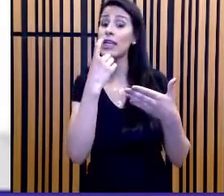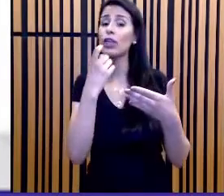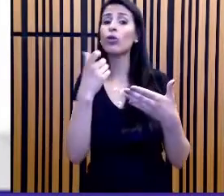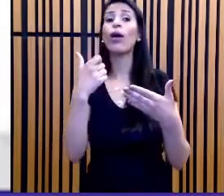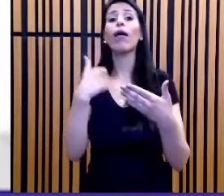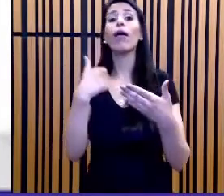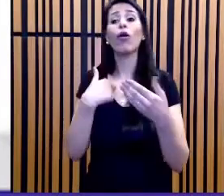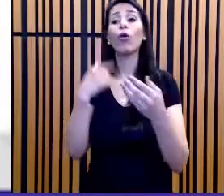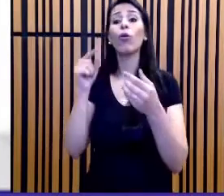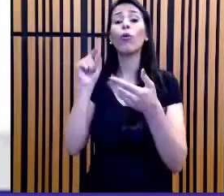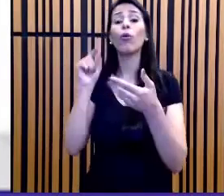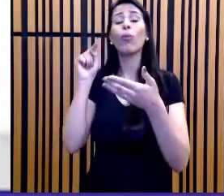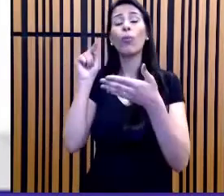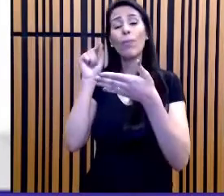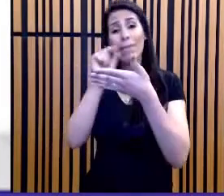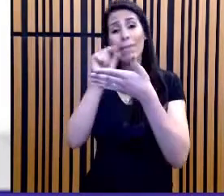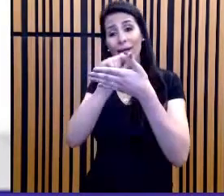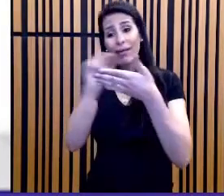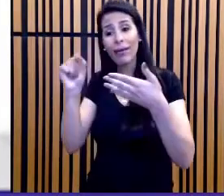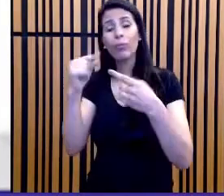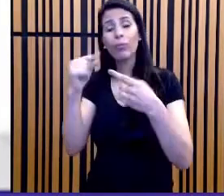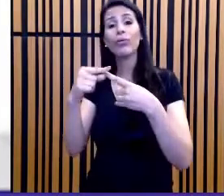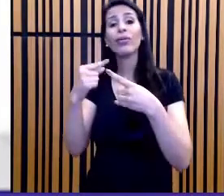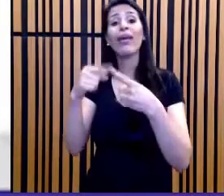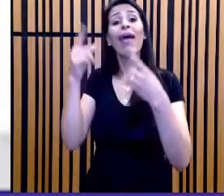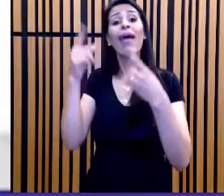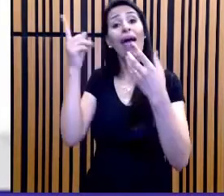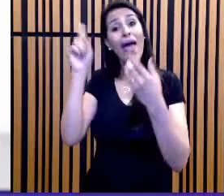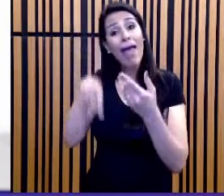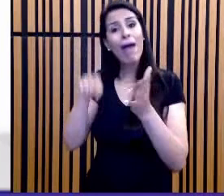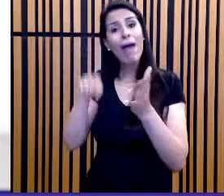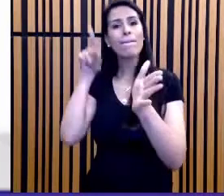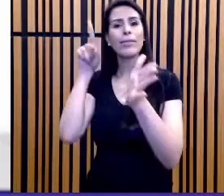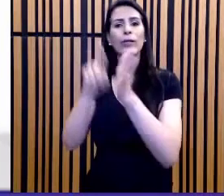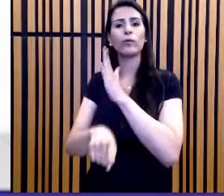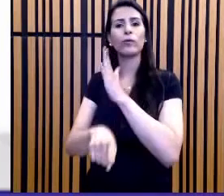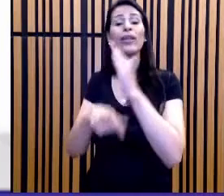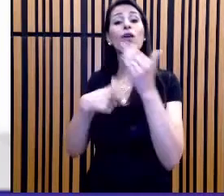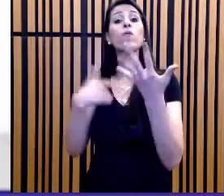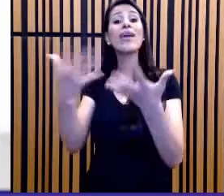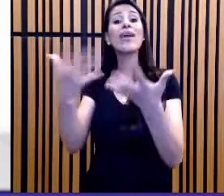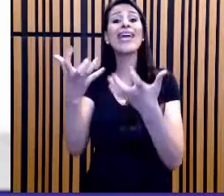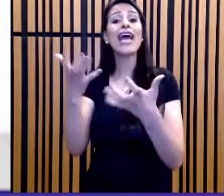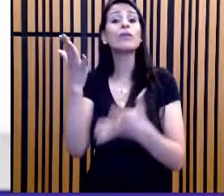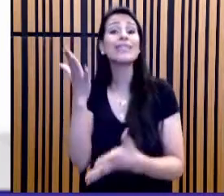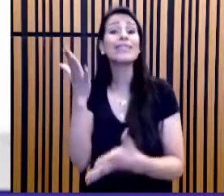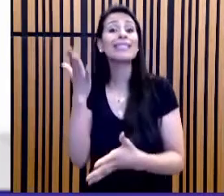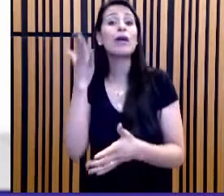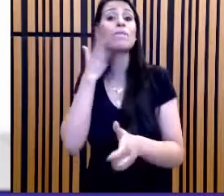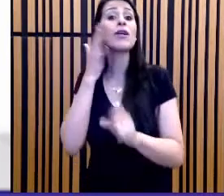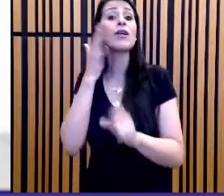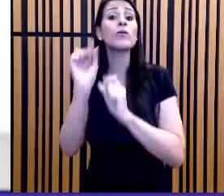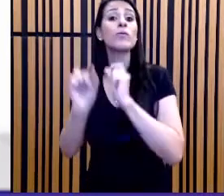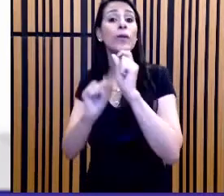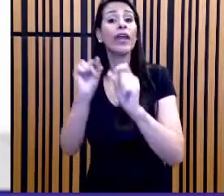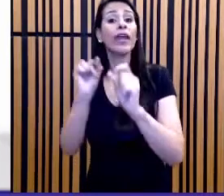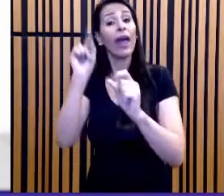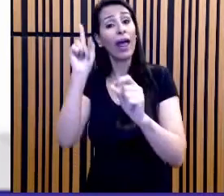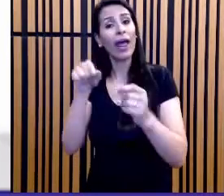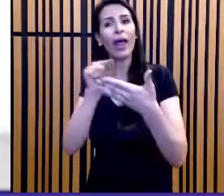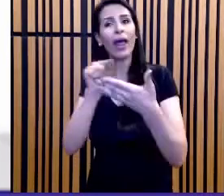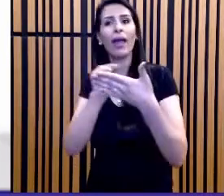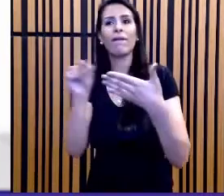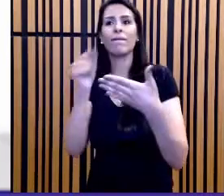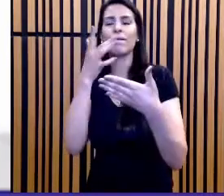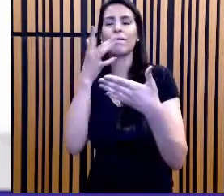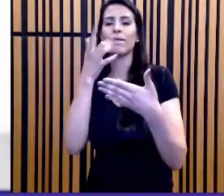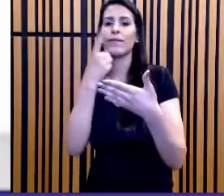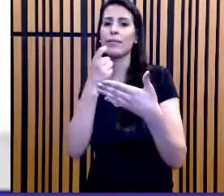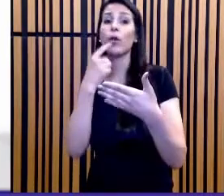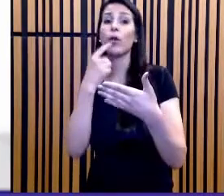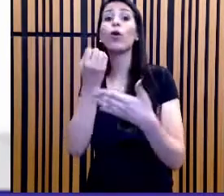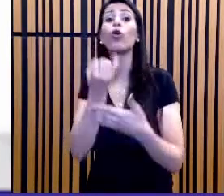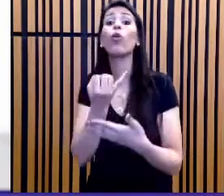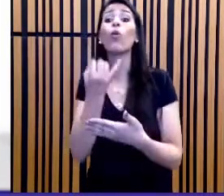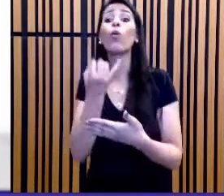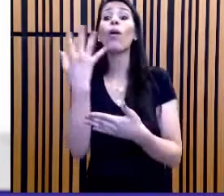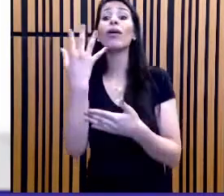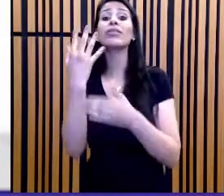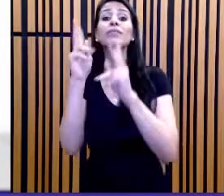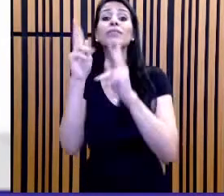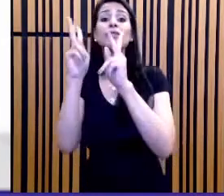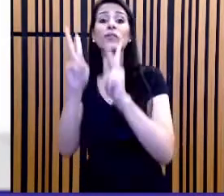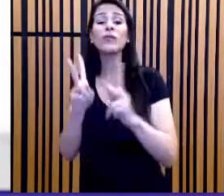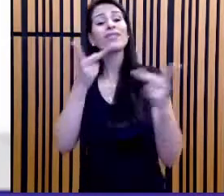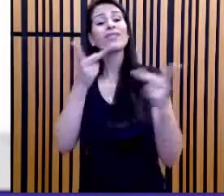número esperado de participantes para o último dia. Uma vez identificados os dados quantitativos, os